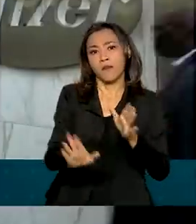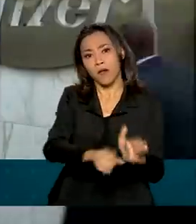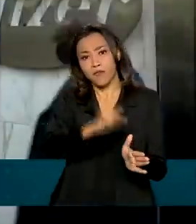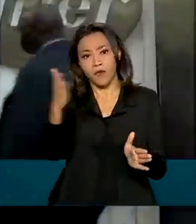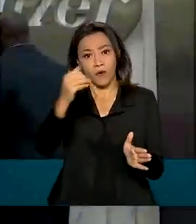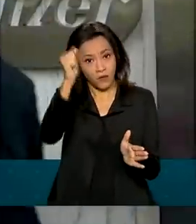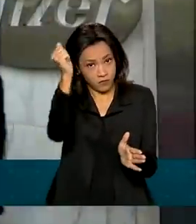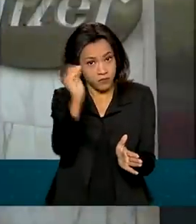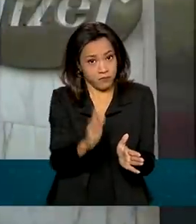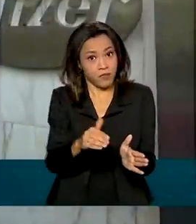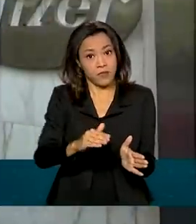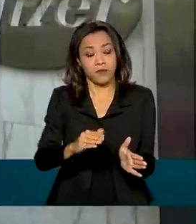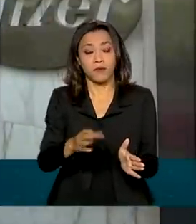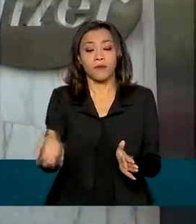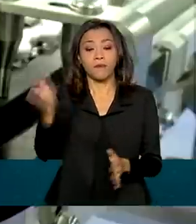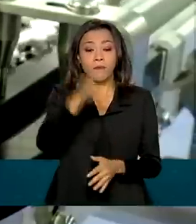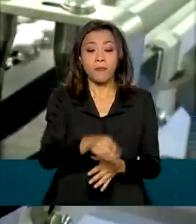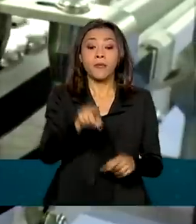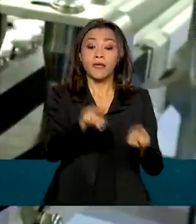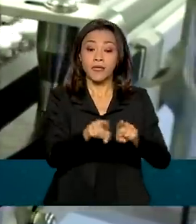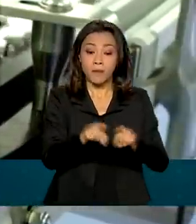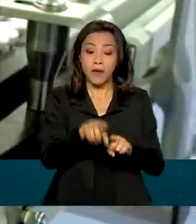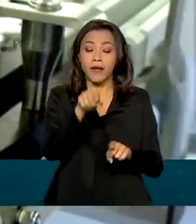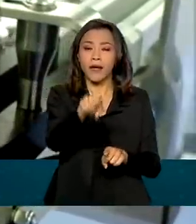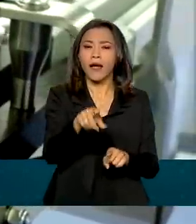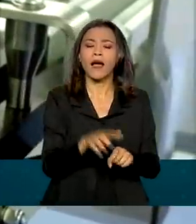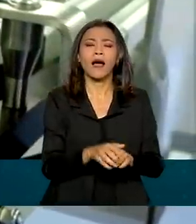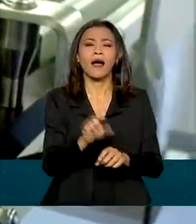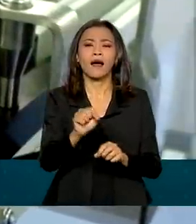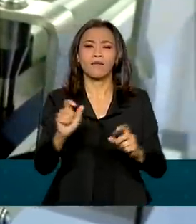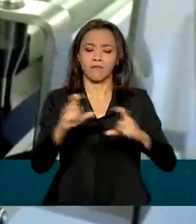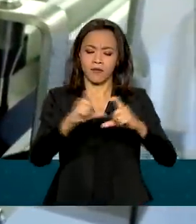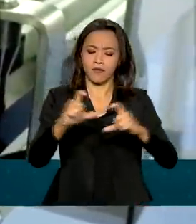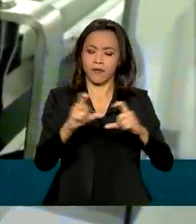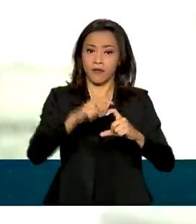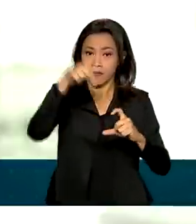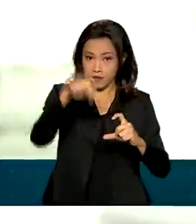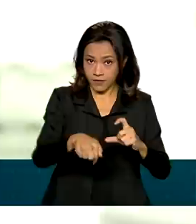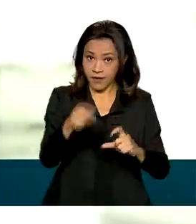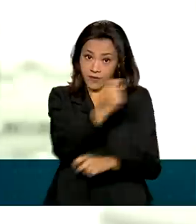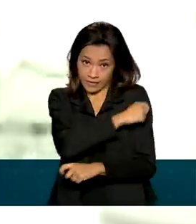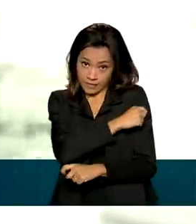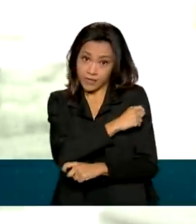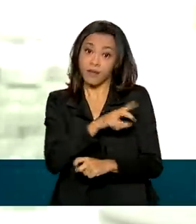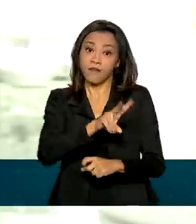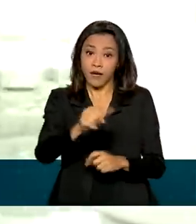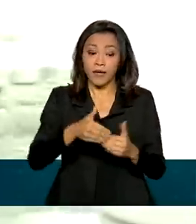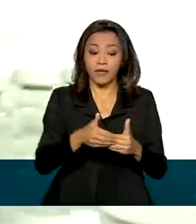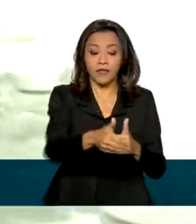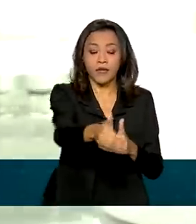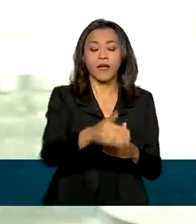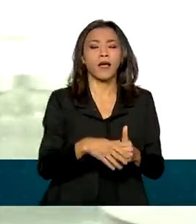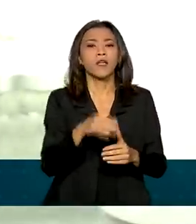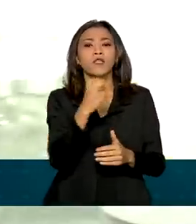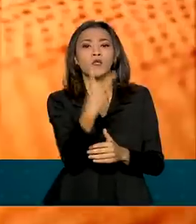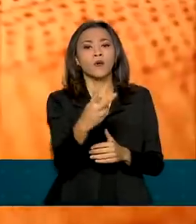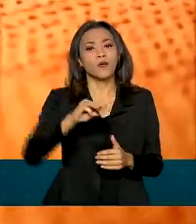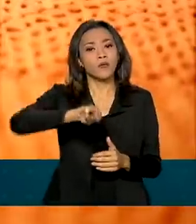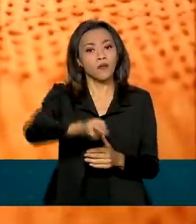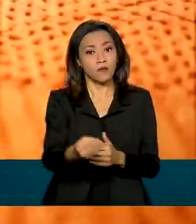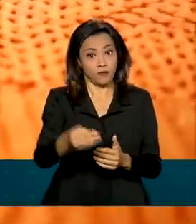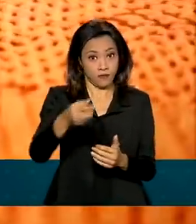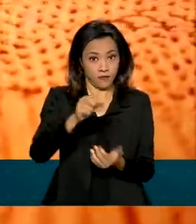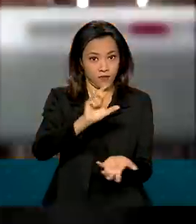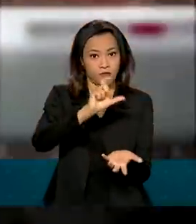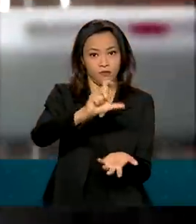E a fabricante Pfizer deve entregar ao Brasil ainda neste mês 12 milhões de doses de vacina contra a Covid